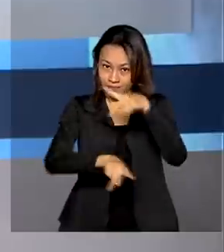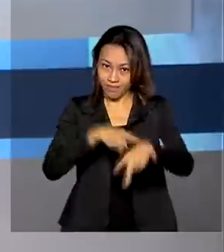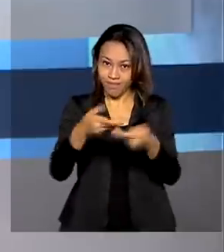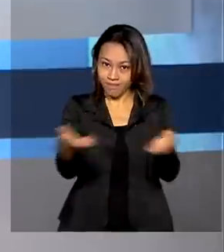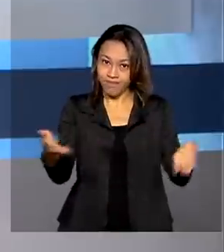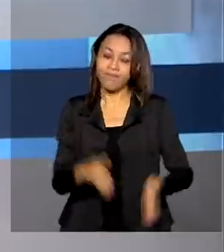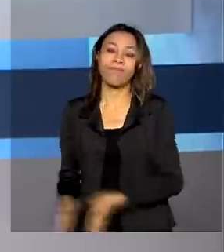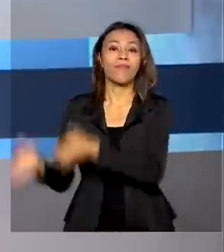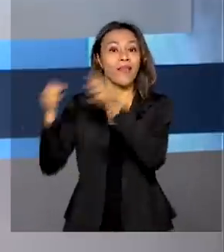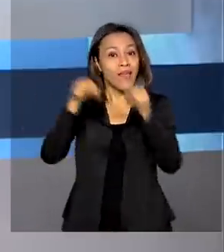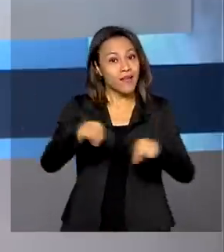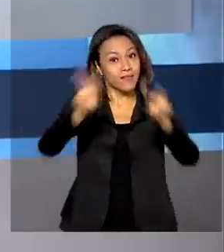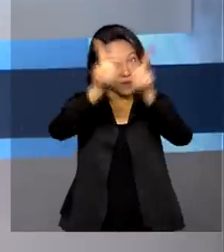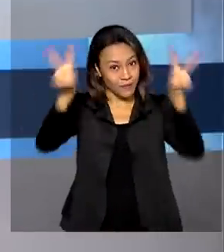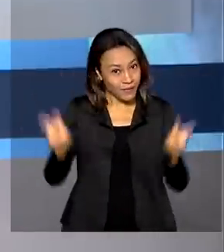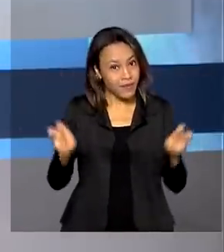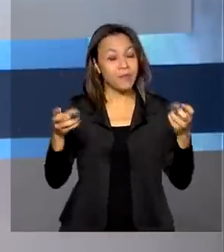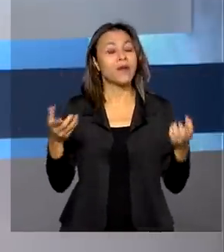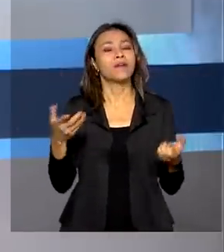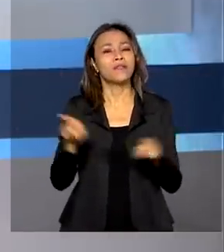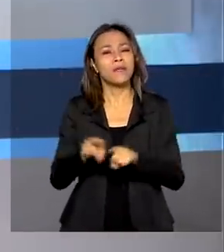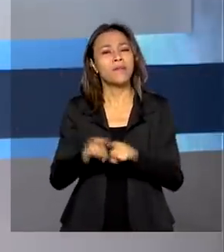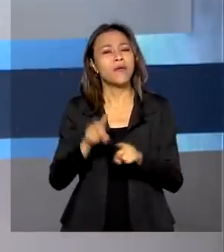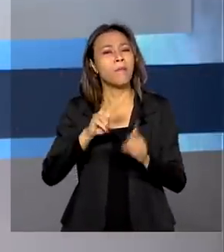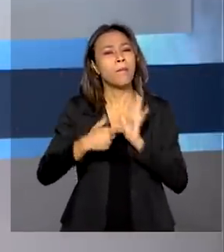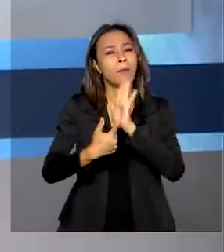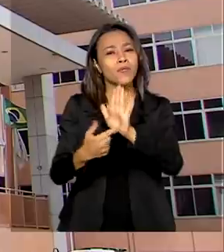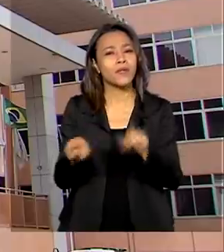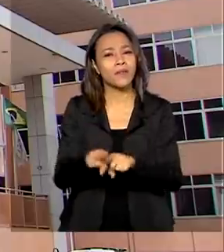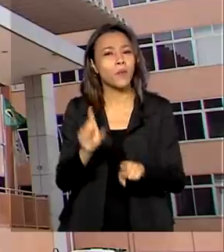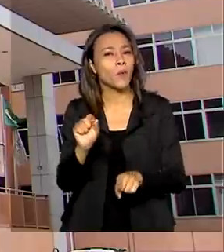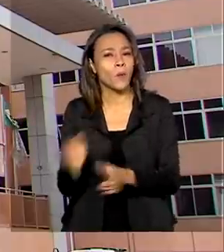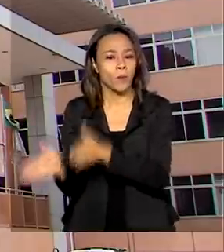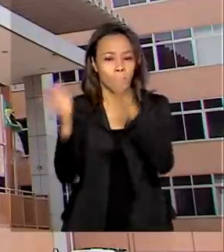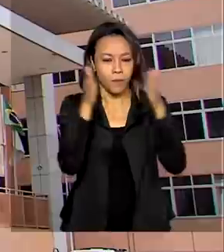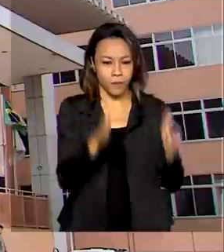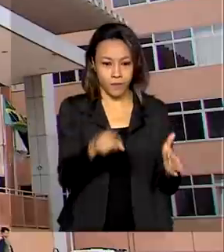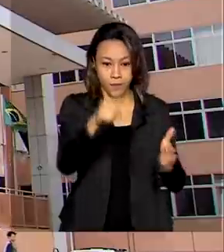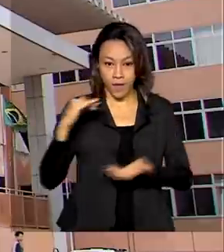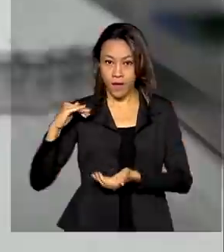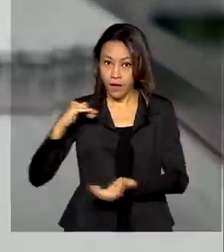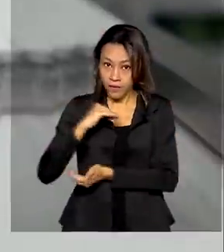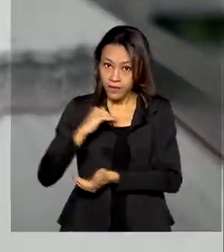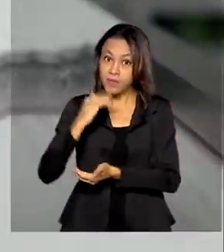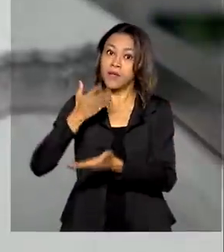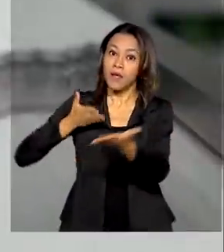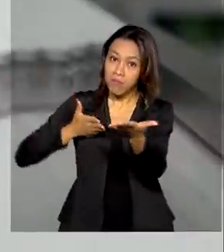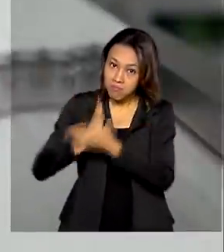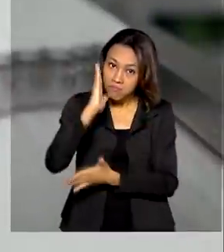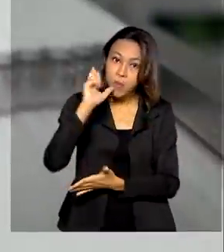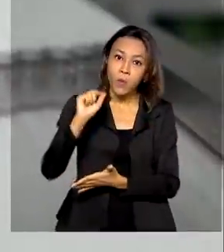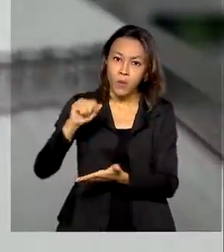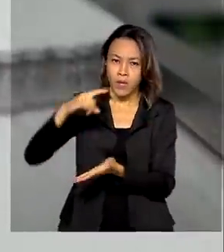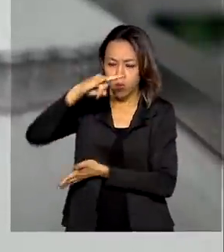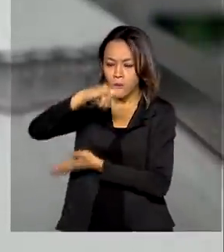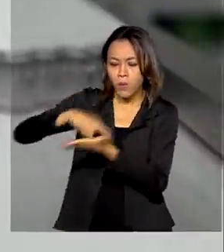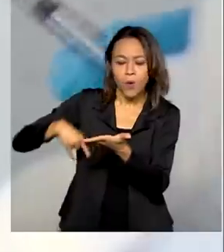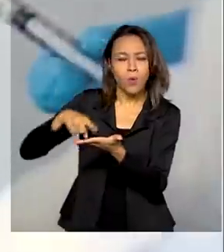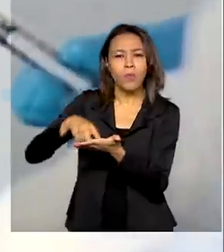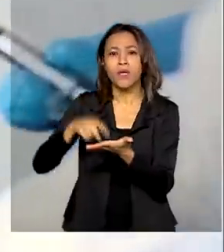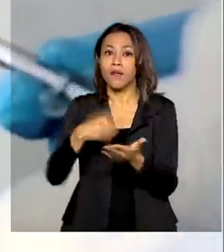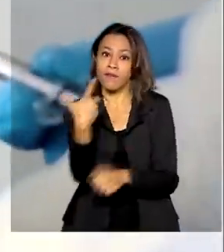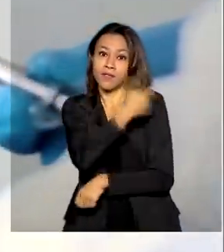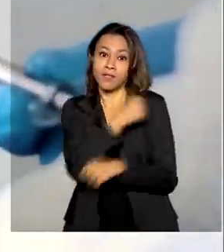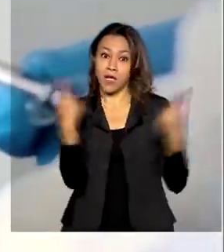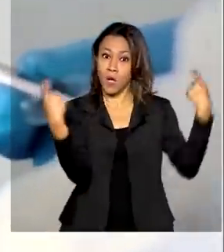Esse é um dos assuntos desta edição e vamos mostrar também. Anvisa aprova registro definitivo da vacina contra